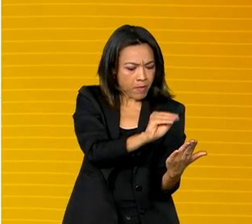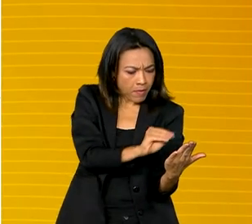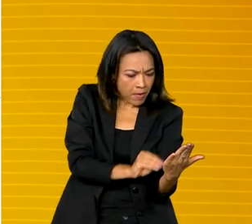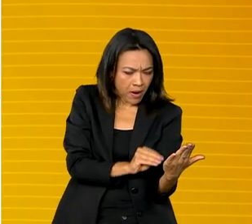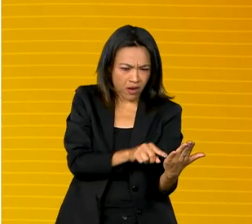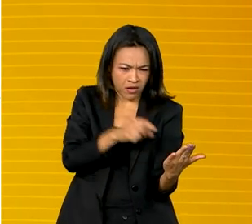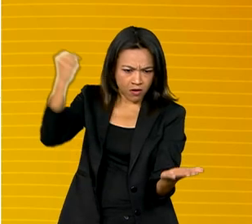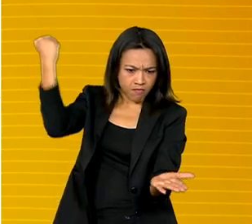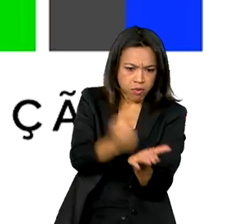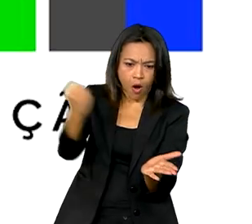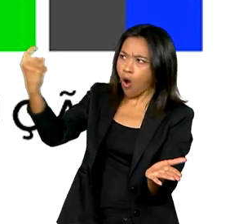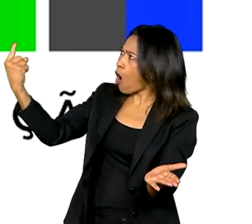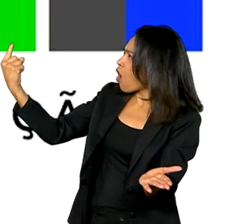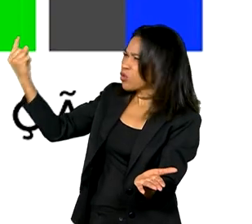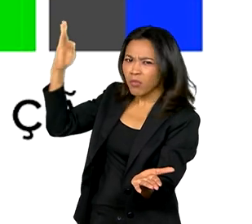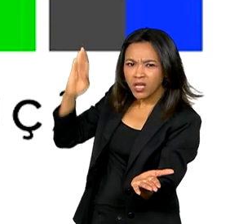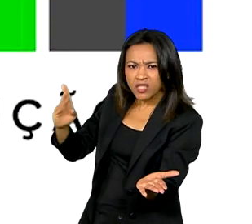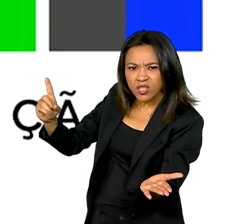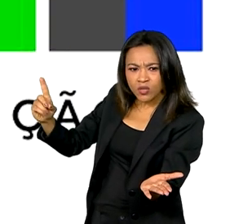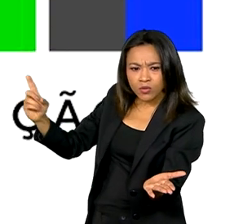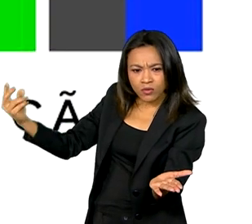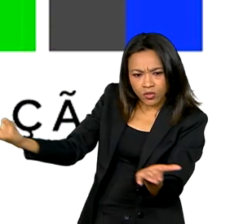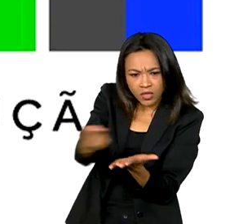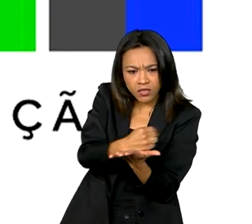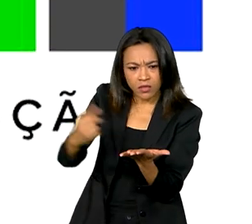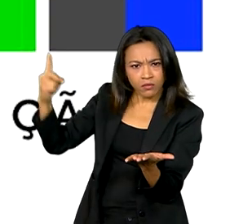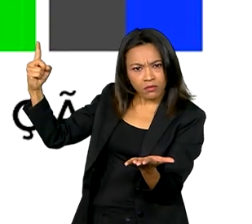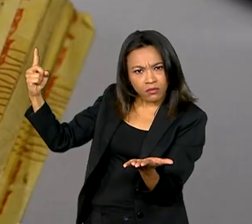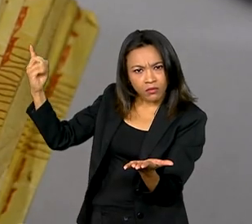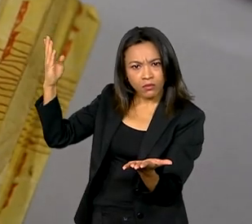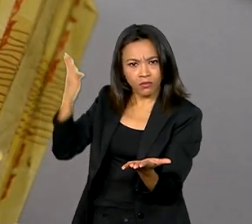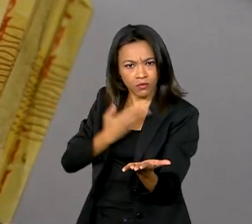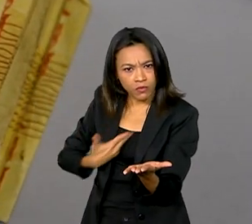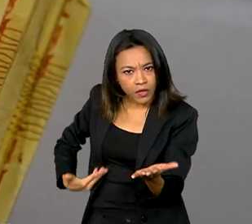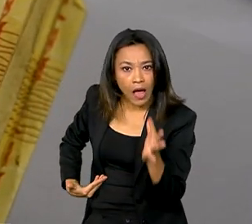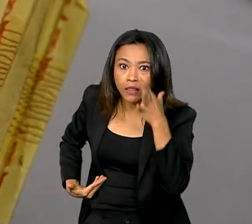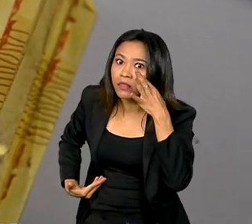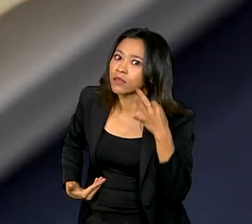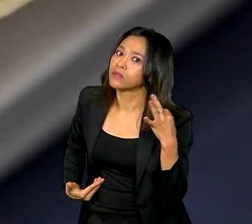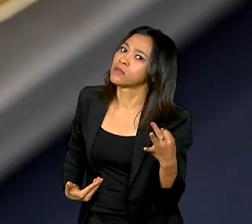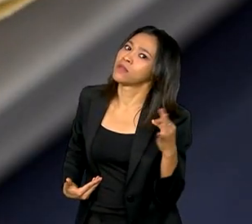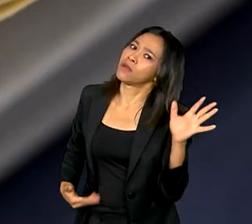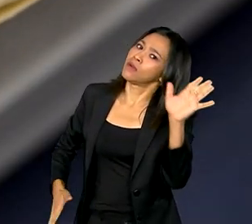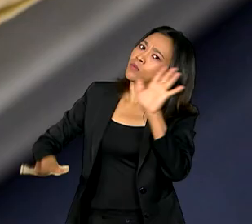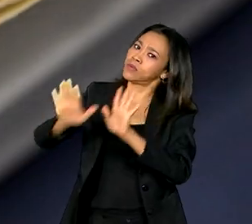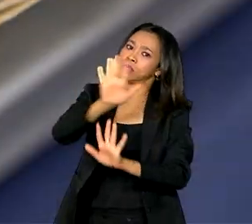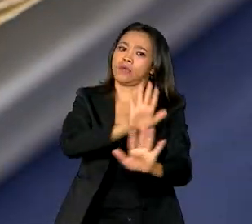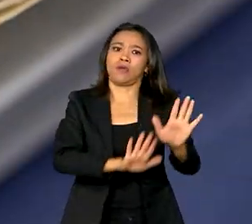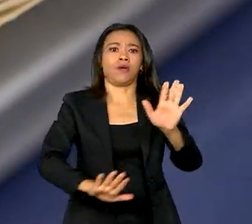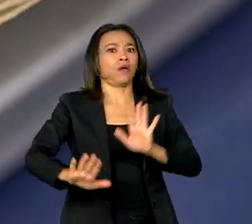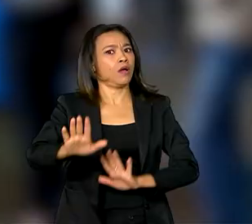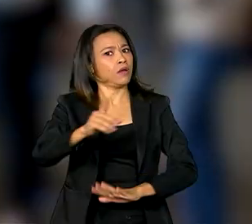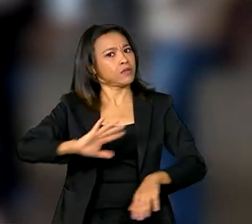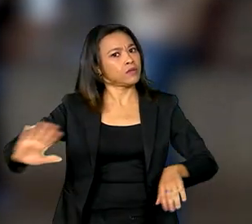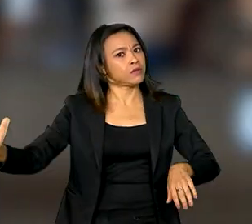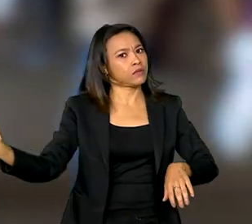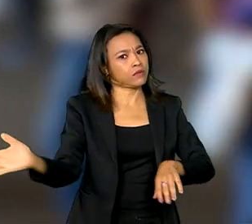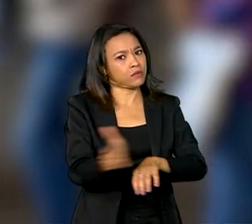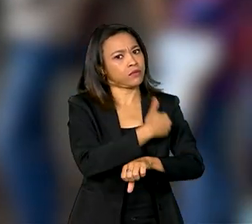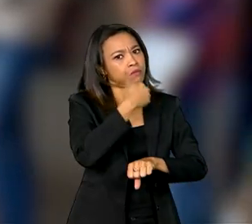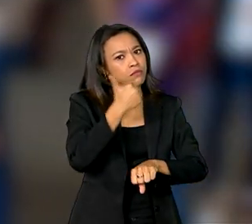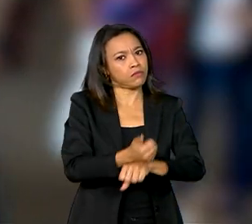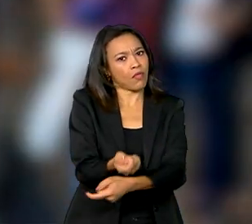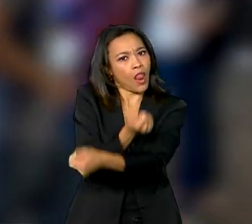brasão da República e a marca do governo federal. Mas atenção, não caia em golpes. Para